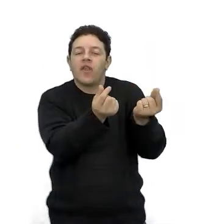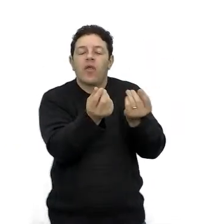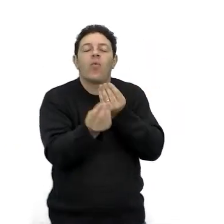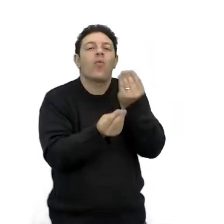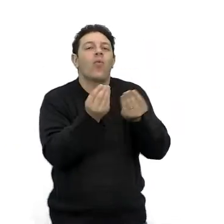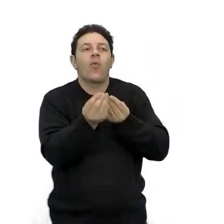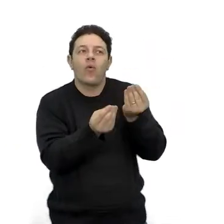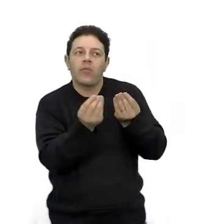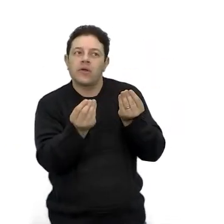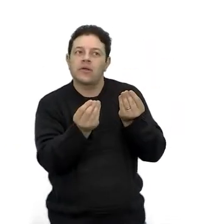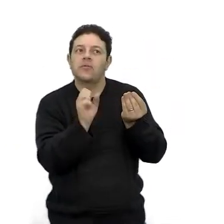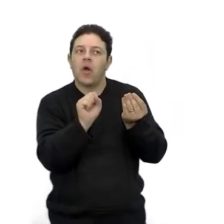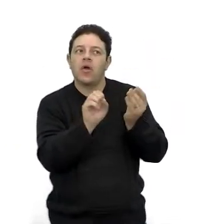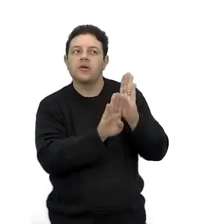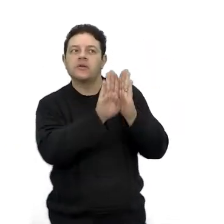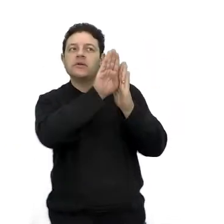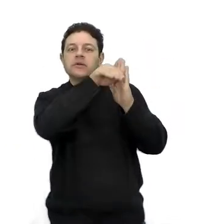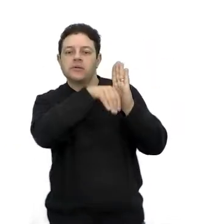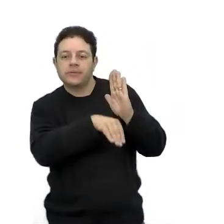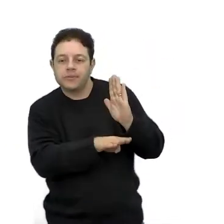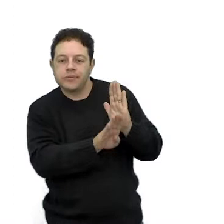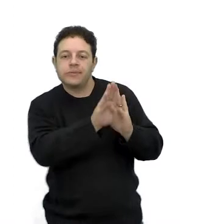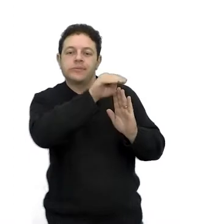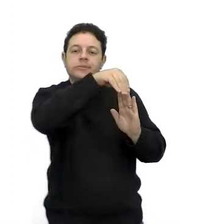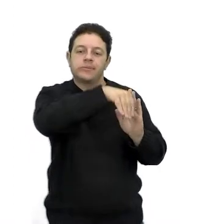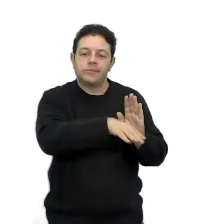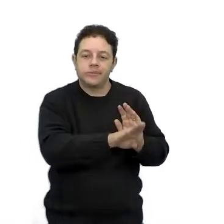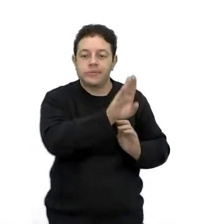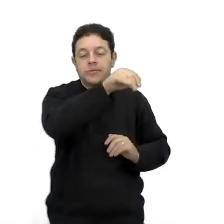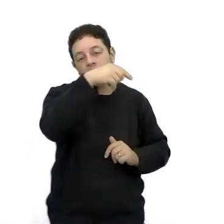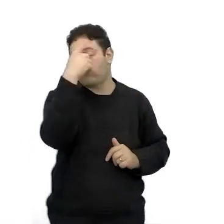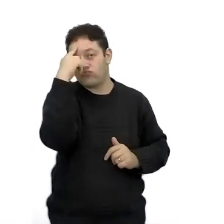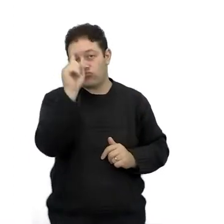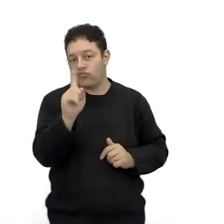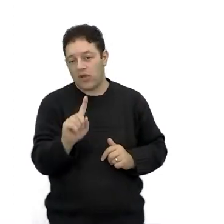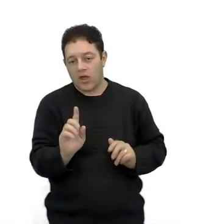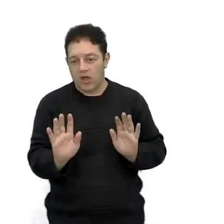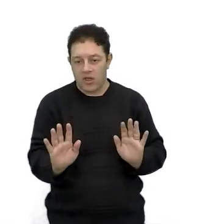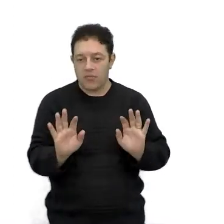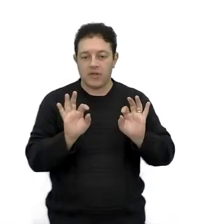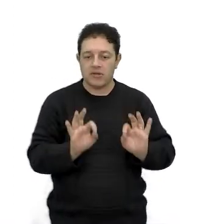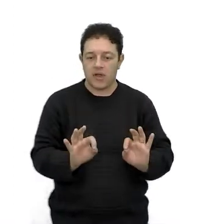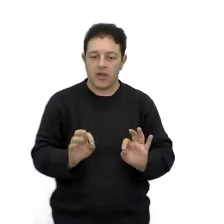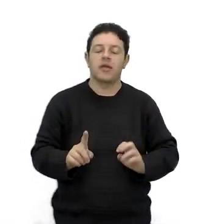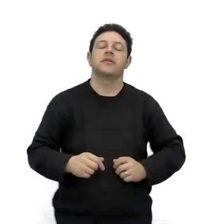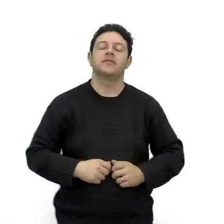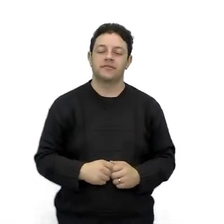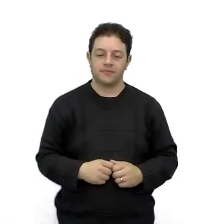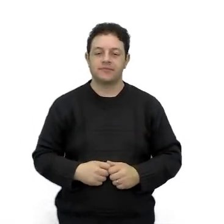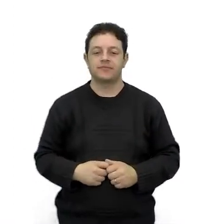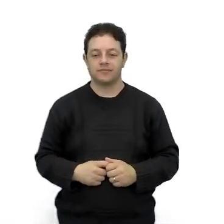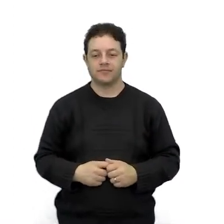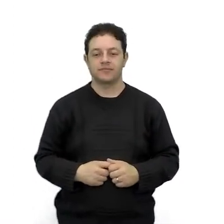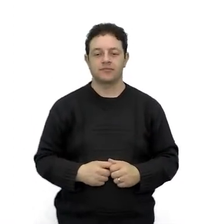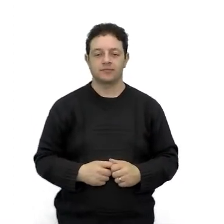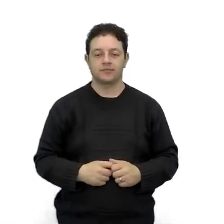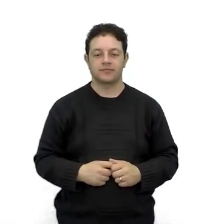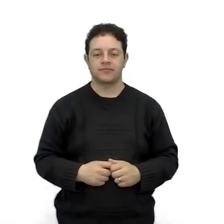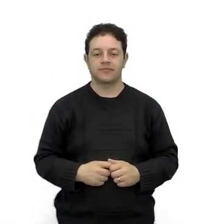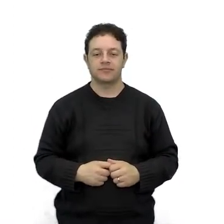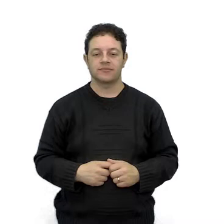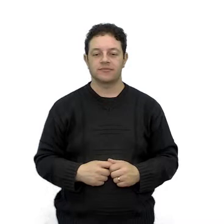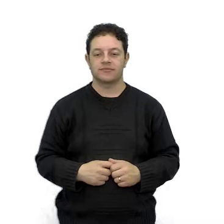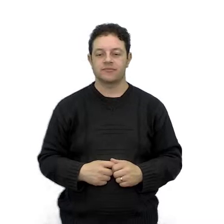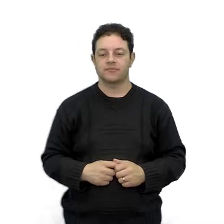prever a rentabilidade. E quer